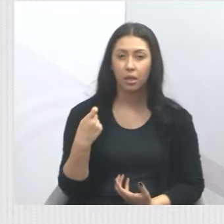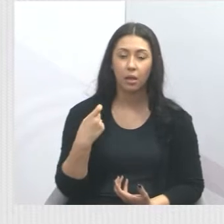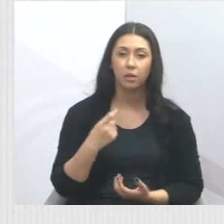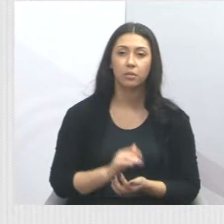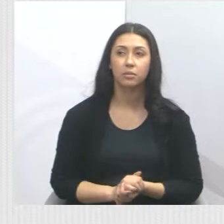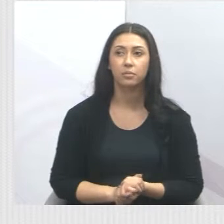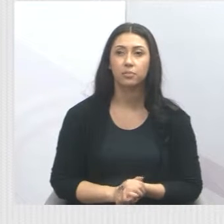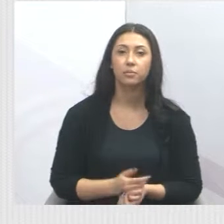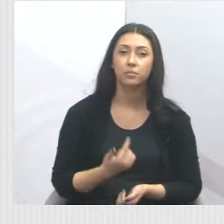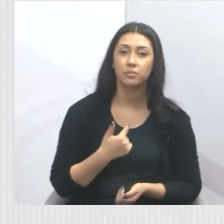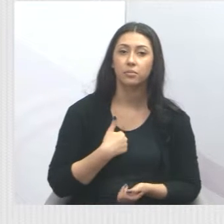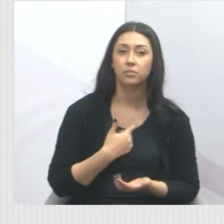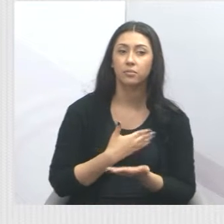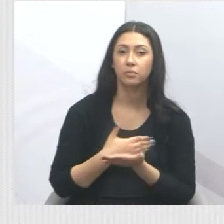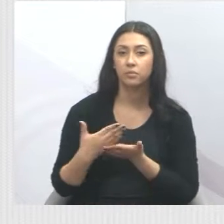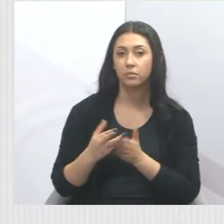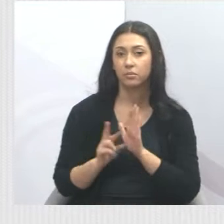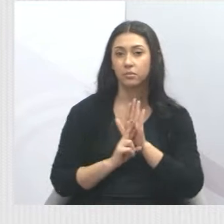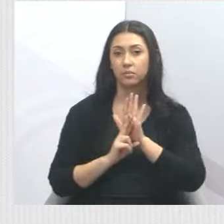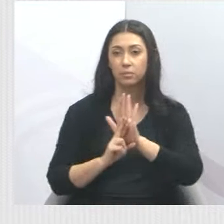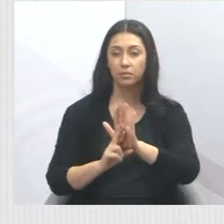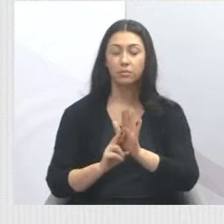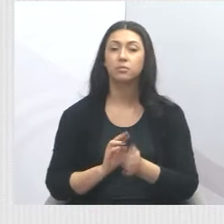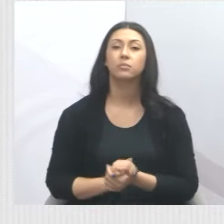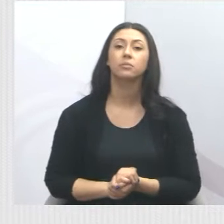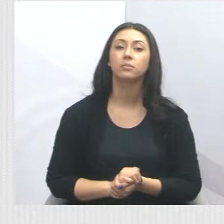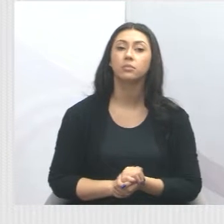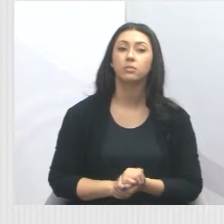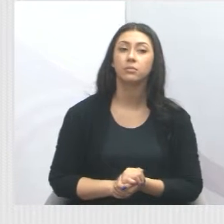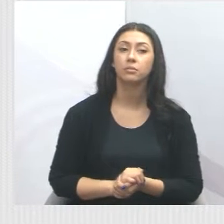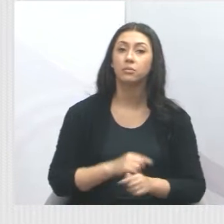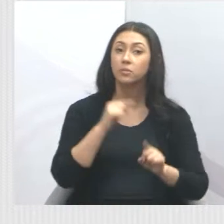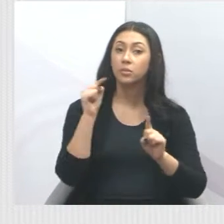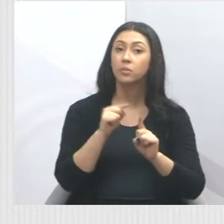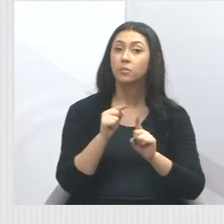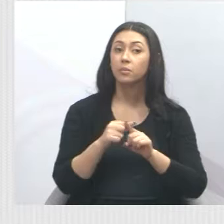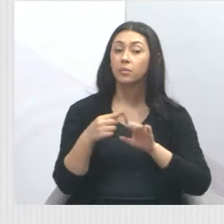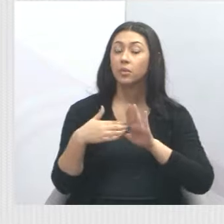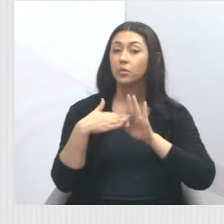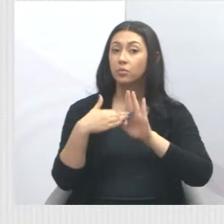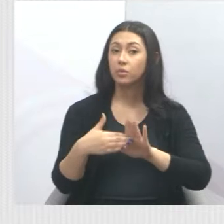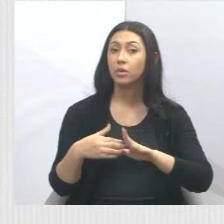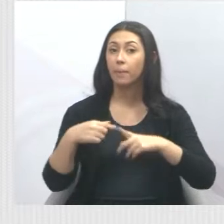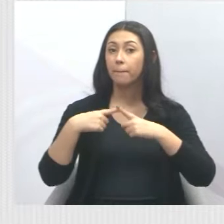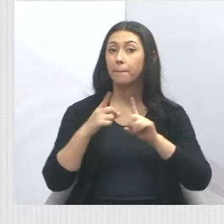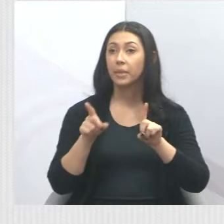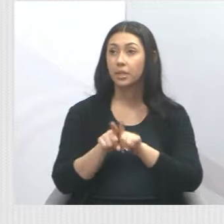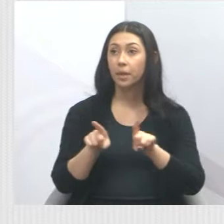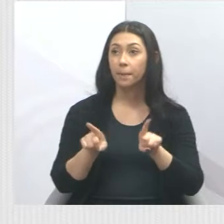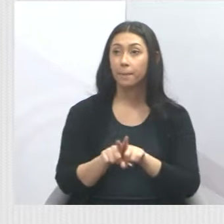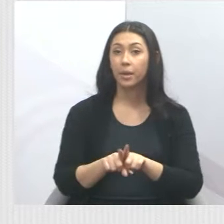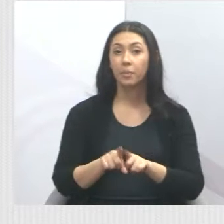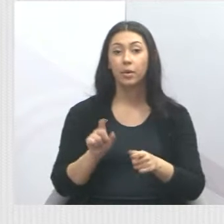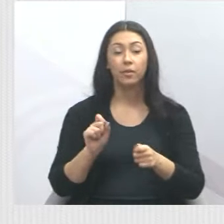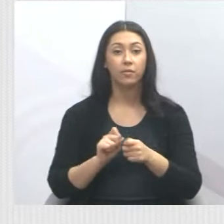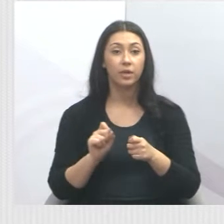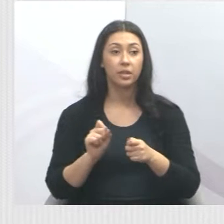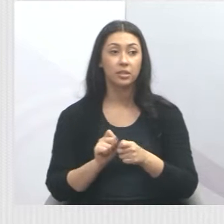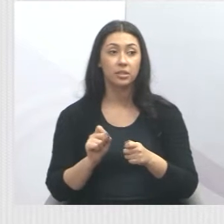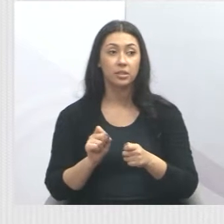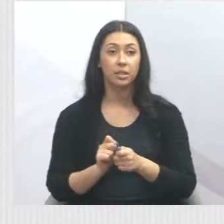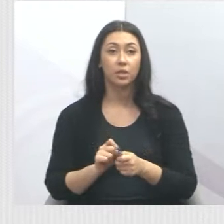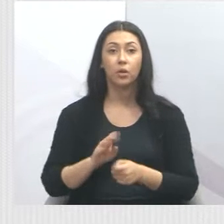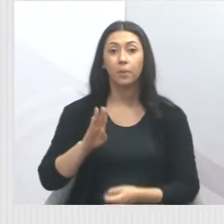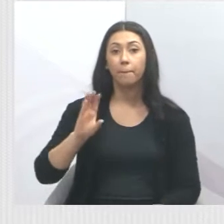região. Então, eu entrei com uma representação no Ministério Público e é para a questão do mau cheiro, mas é também para a realização da